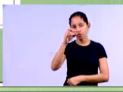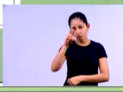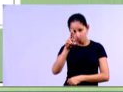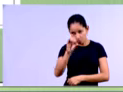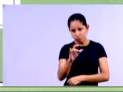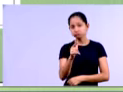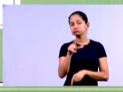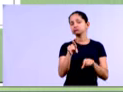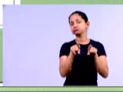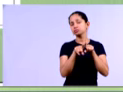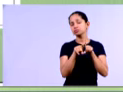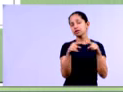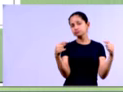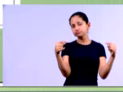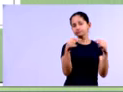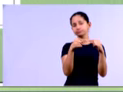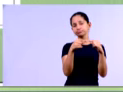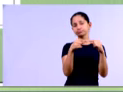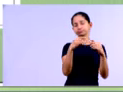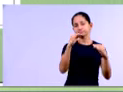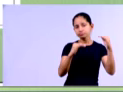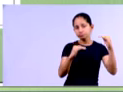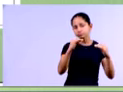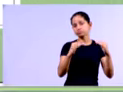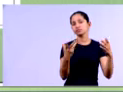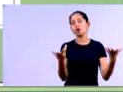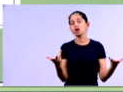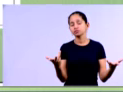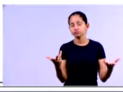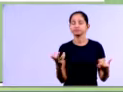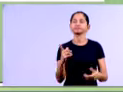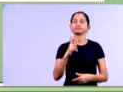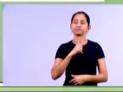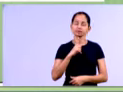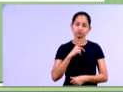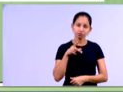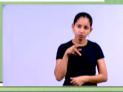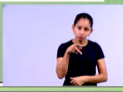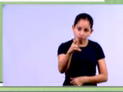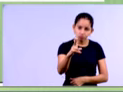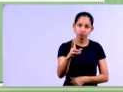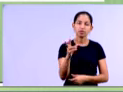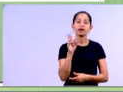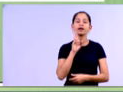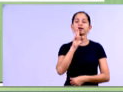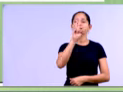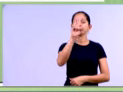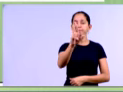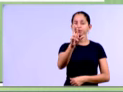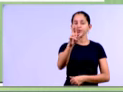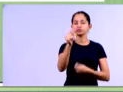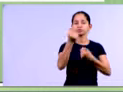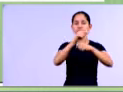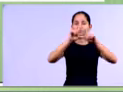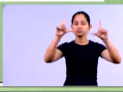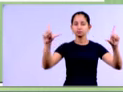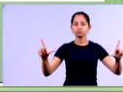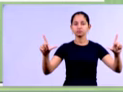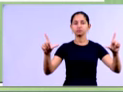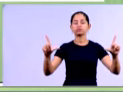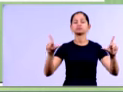2013, por exemplo, ok? Então, na sequência, a resposta ficaria assim, né, para vocês compararem aí